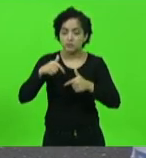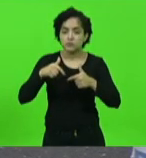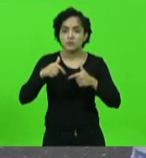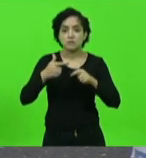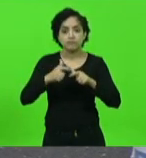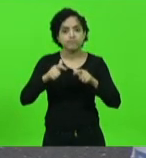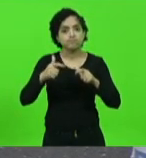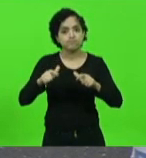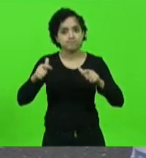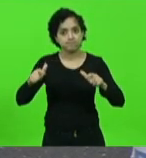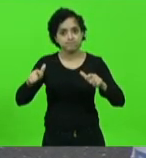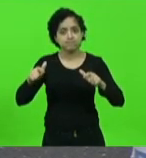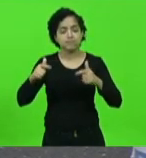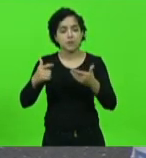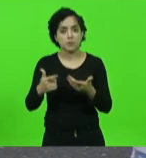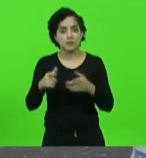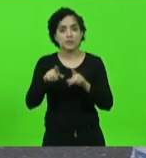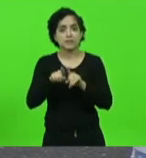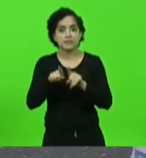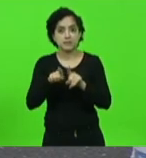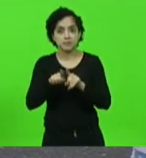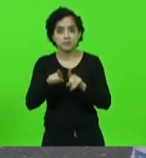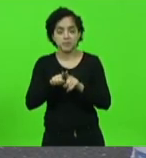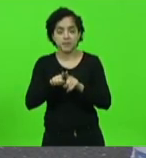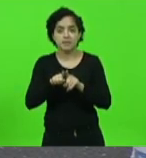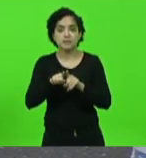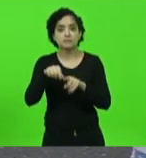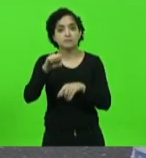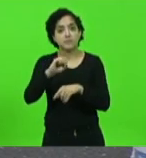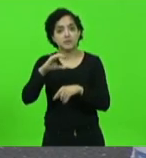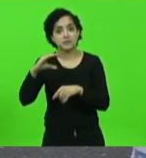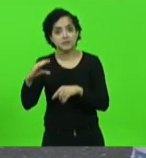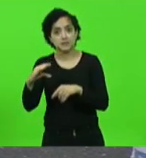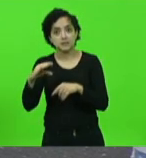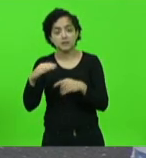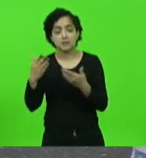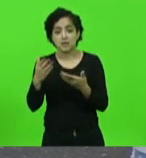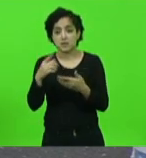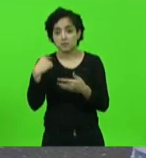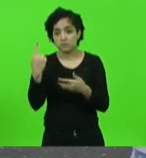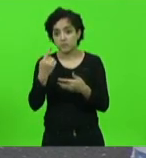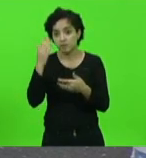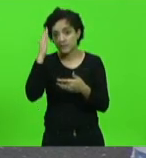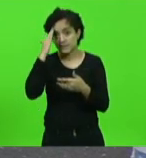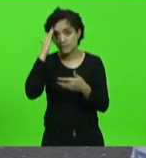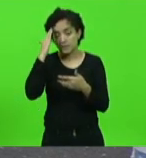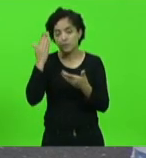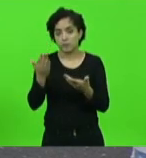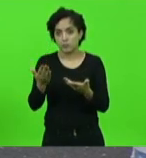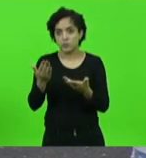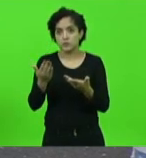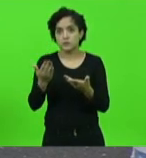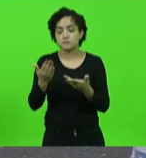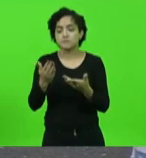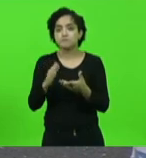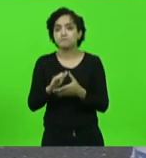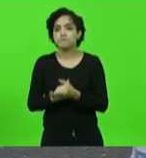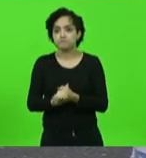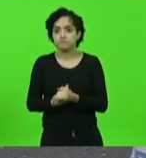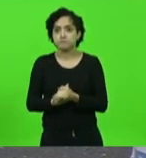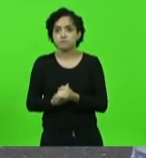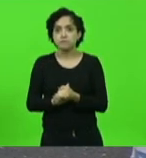aquela região mas também para Santa Catarina todos nós sabemos desde a instituição do pró